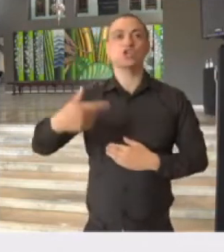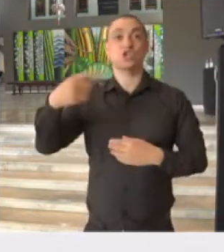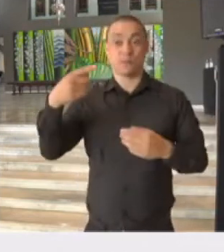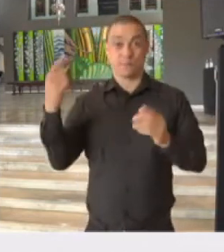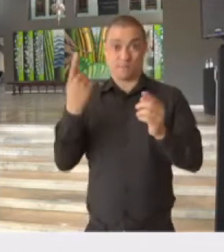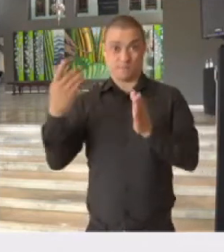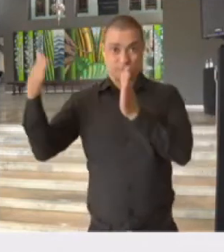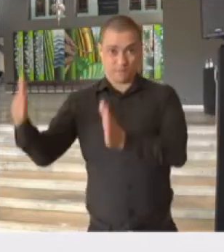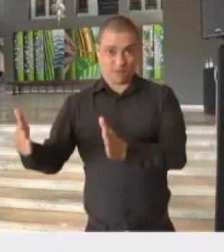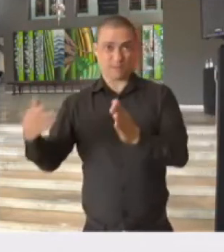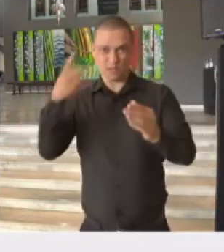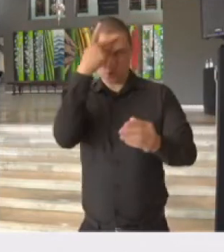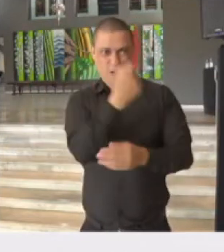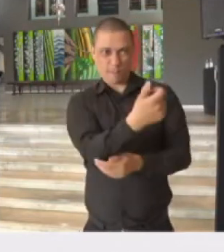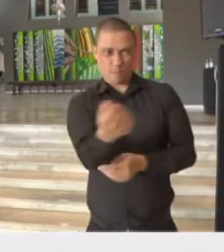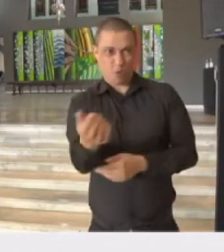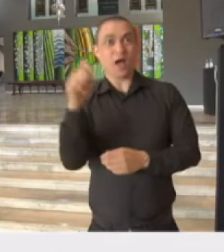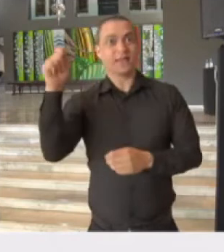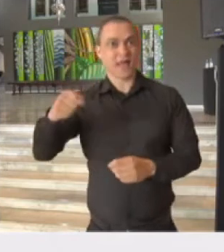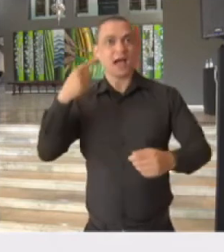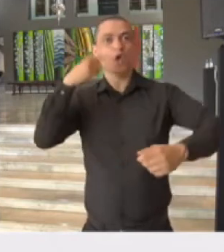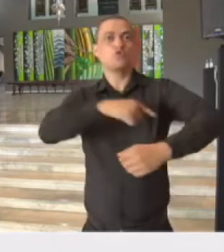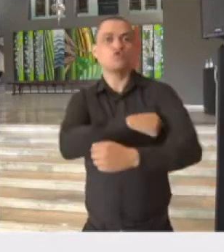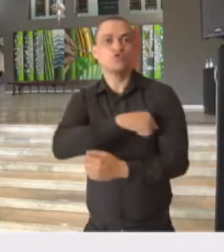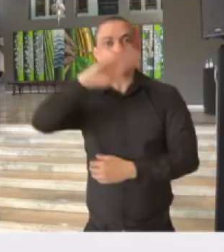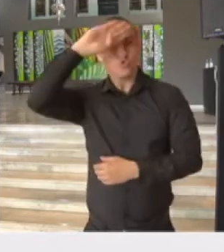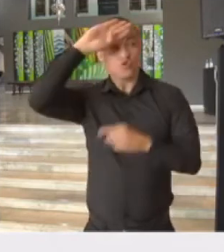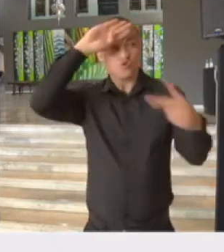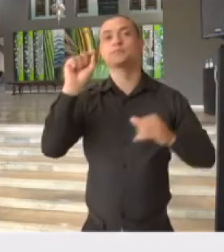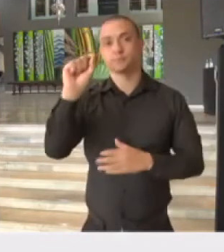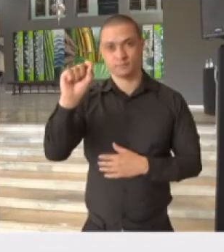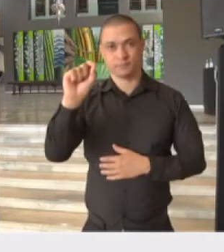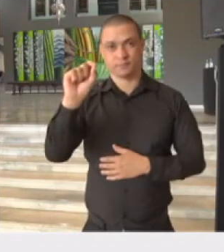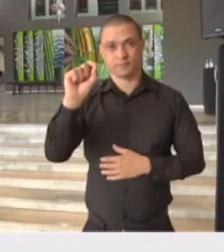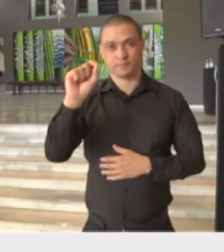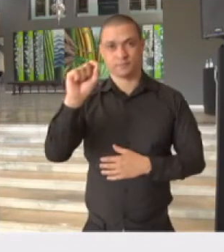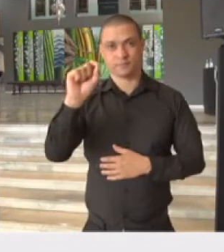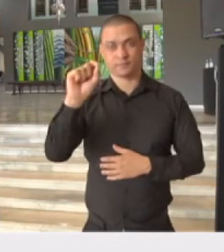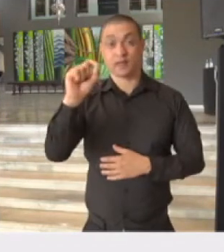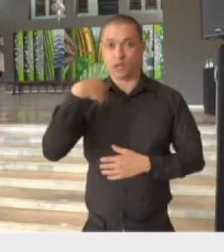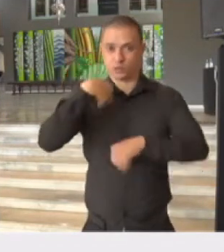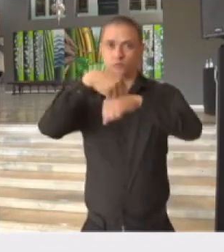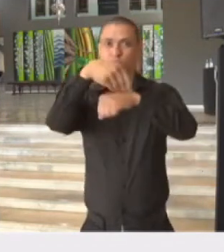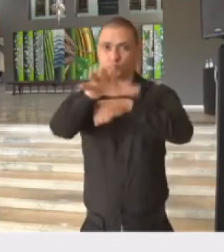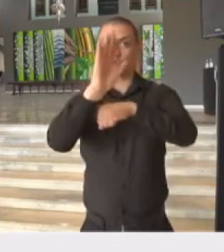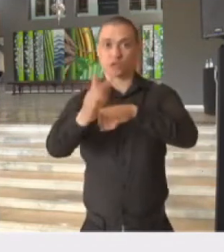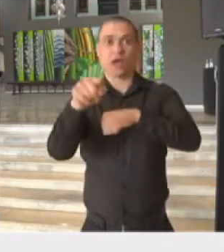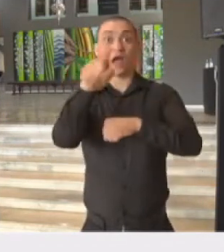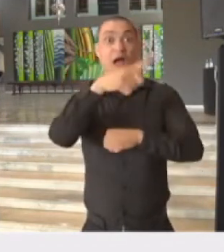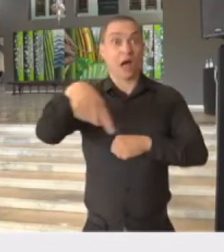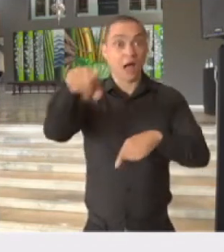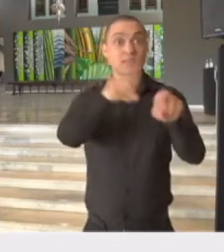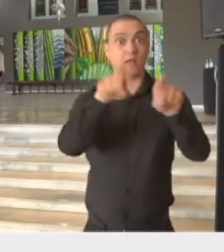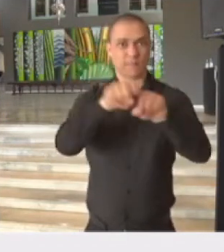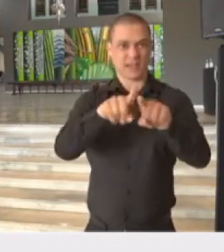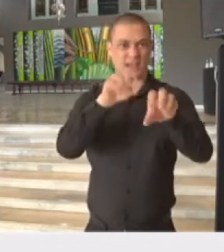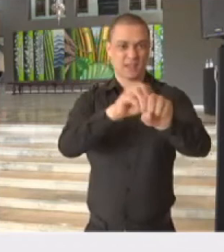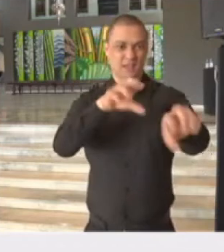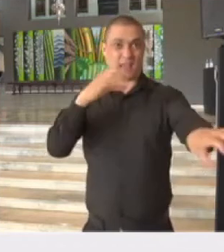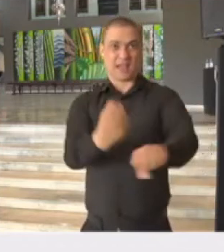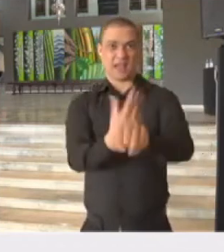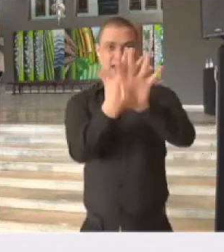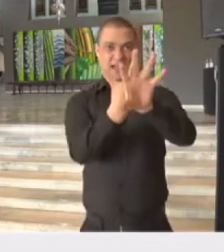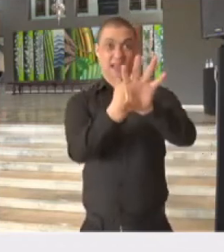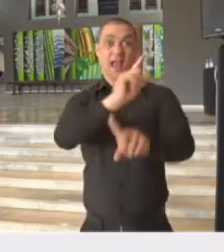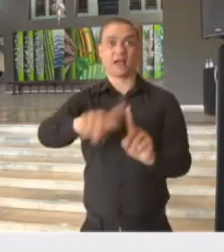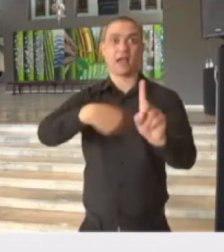redução no número de alunos em salas de aula e aferição de temperatura. A gente está recomendando que se adote ainda ensino remoto complementar,